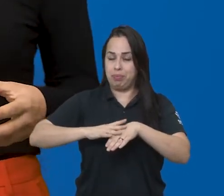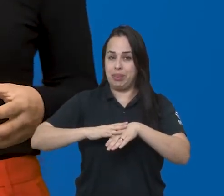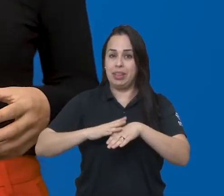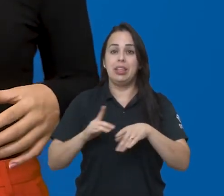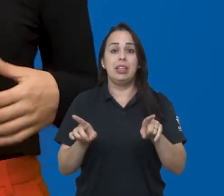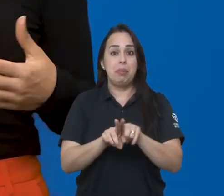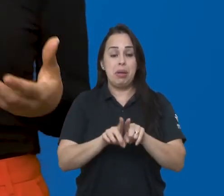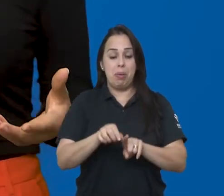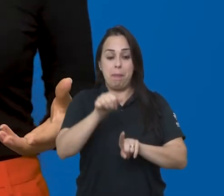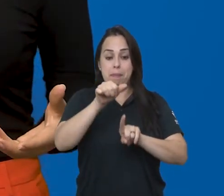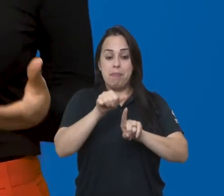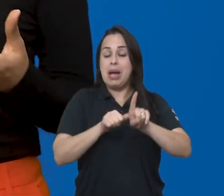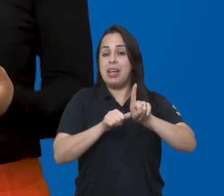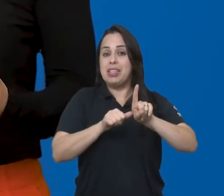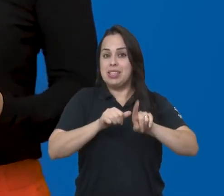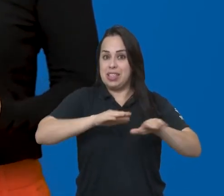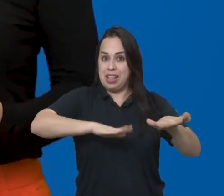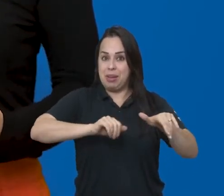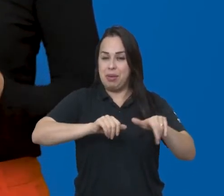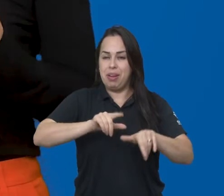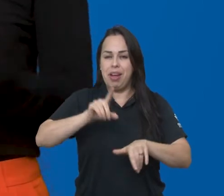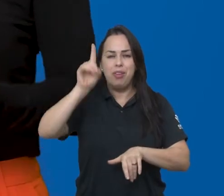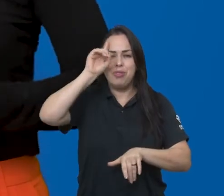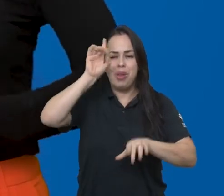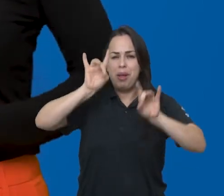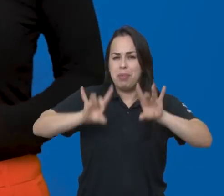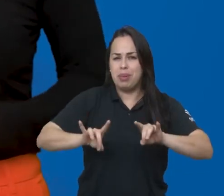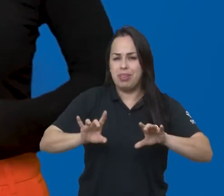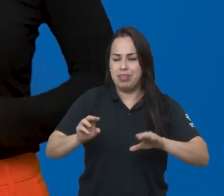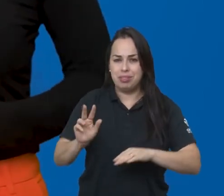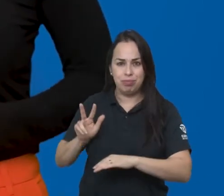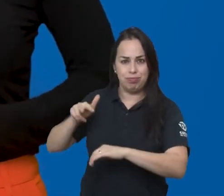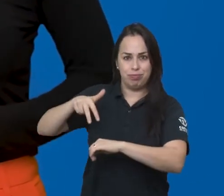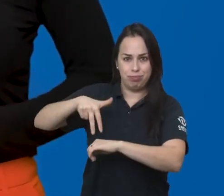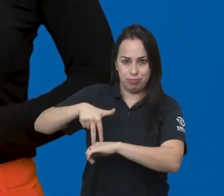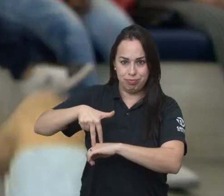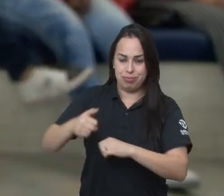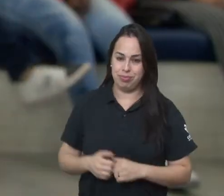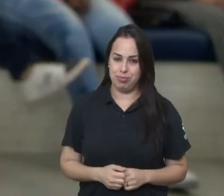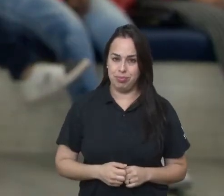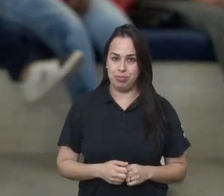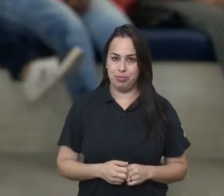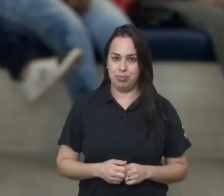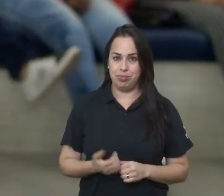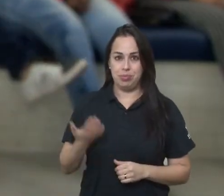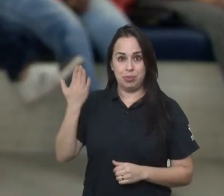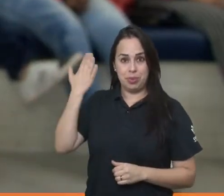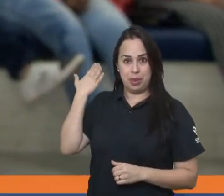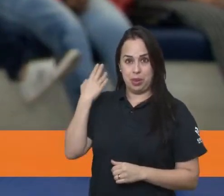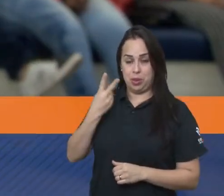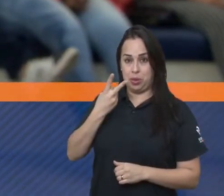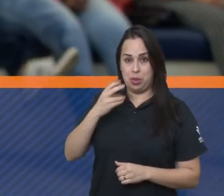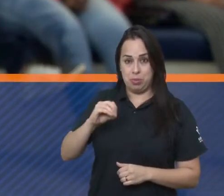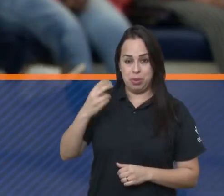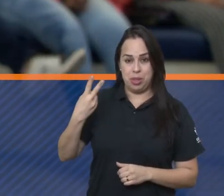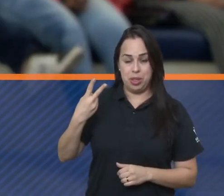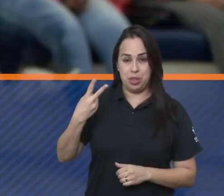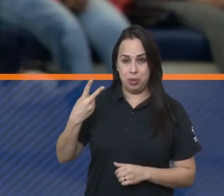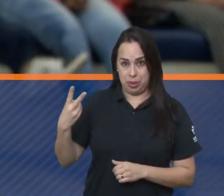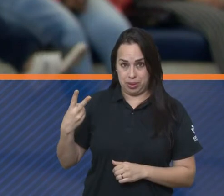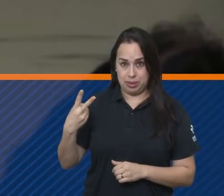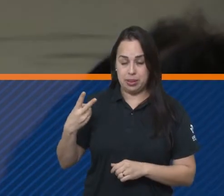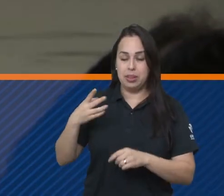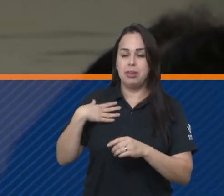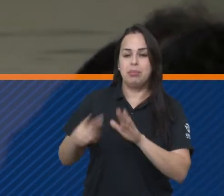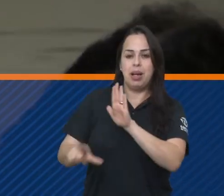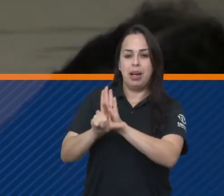mês com datas importantes de valorização e empoderamento da causa. Desde 2002, entrou em vigor uma